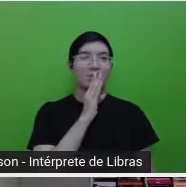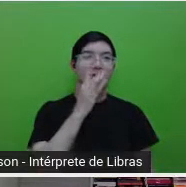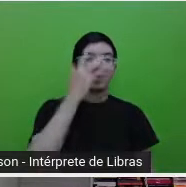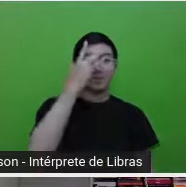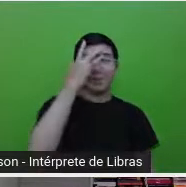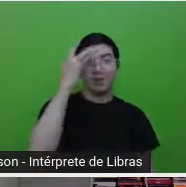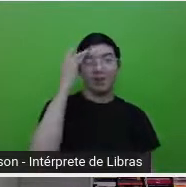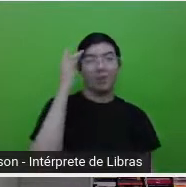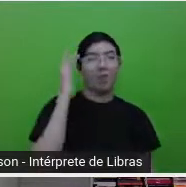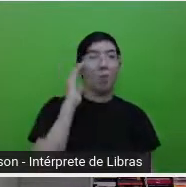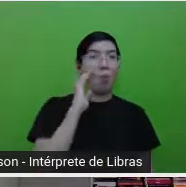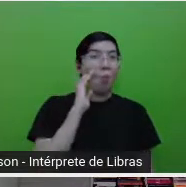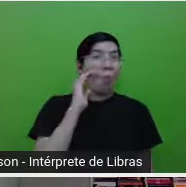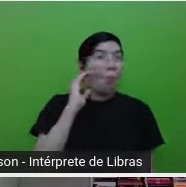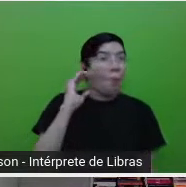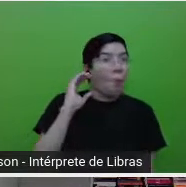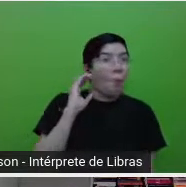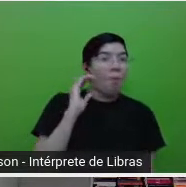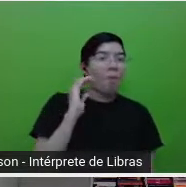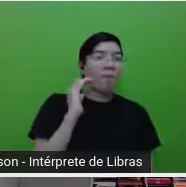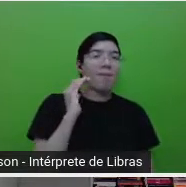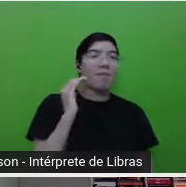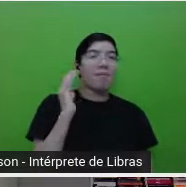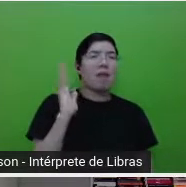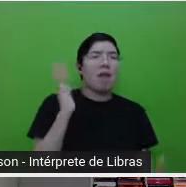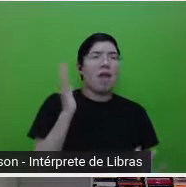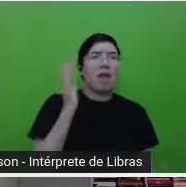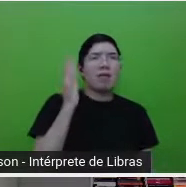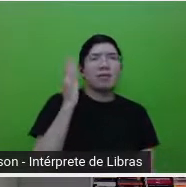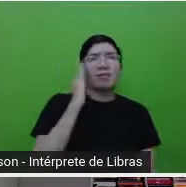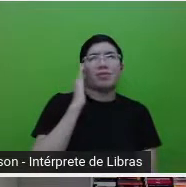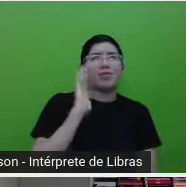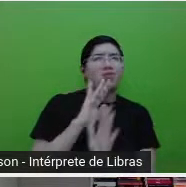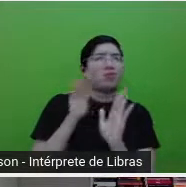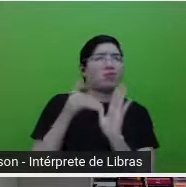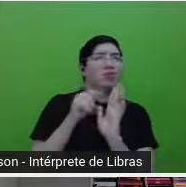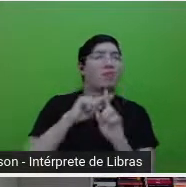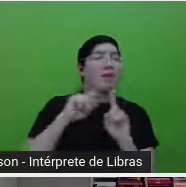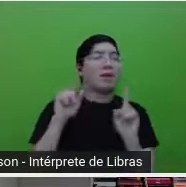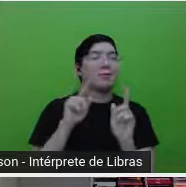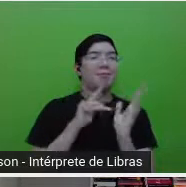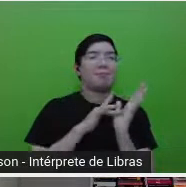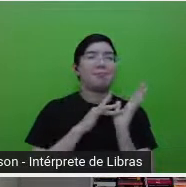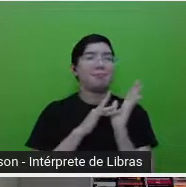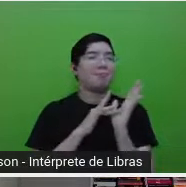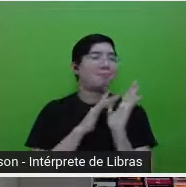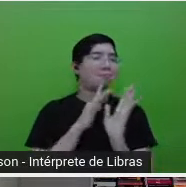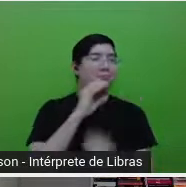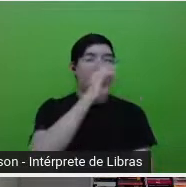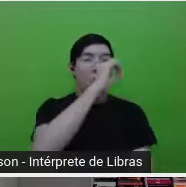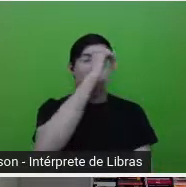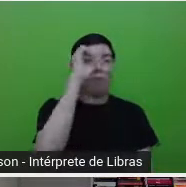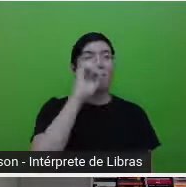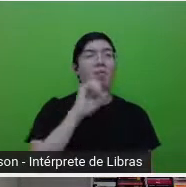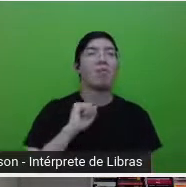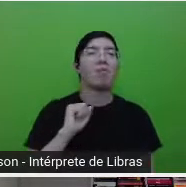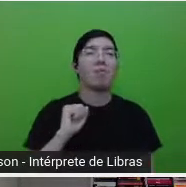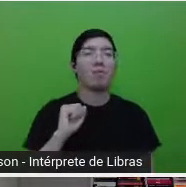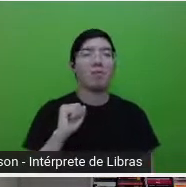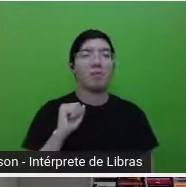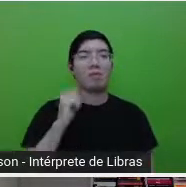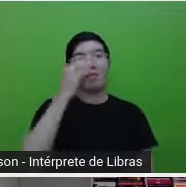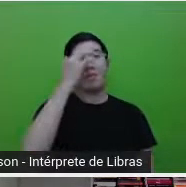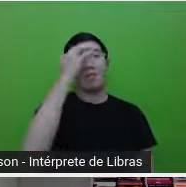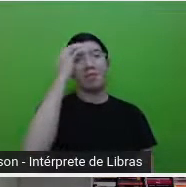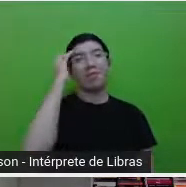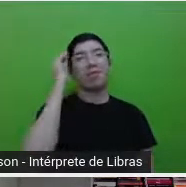não está sabendo nada e a vida que segue. Gente, se esse cara fosse cearense, ele tinha ido lá, opa, pensava que era o banheiro,